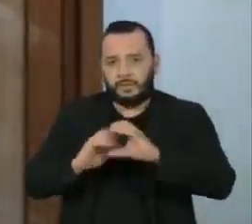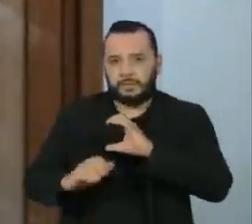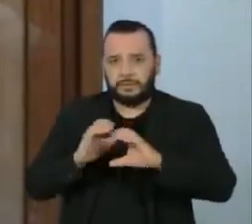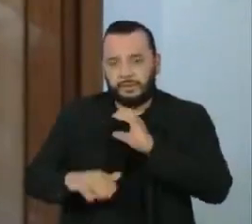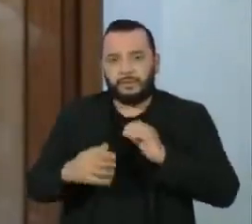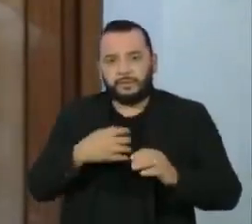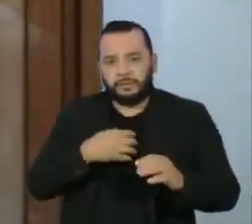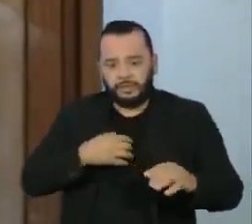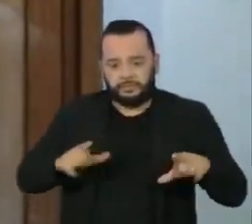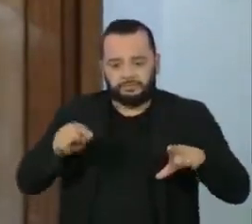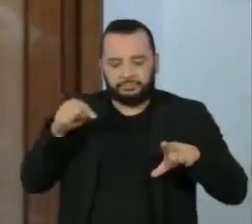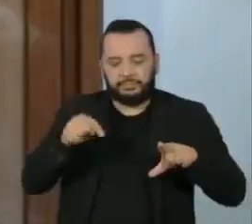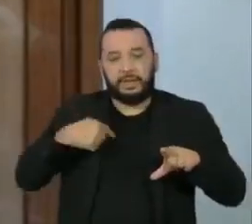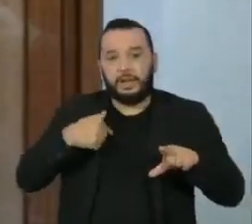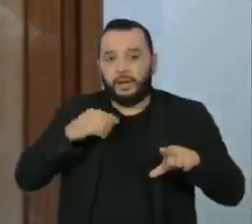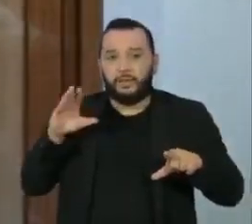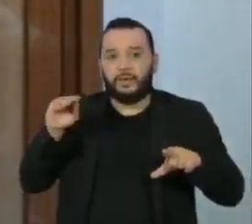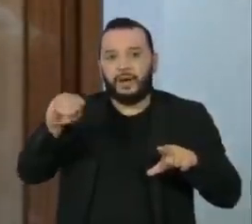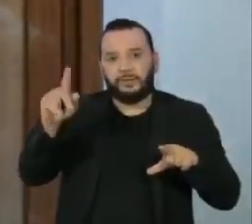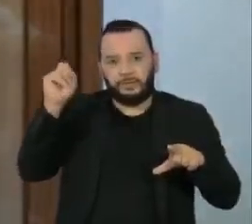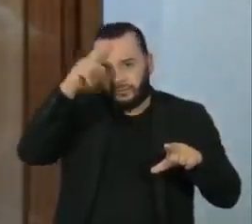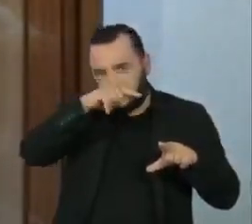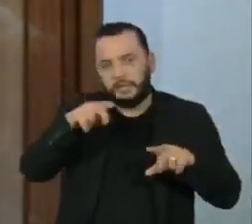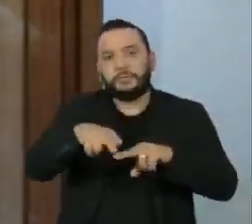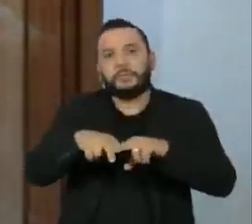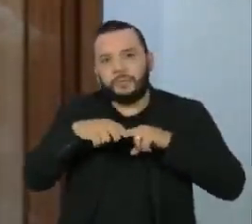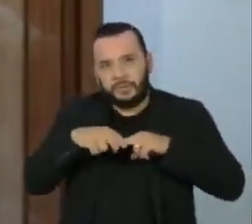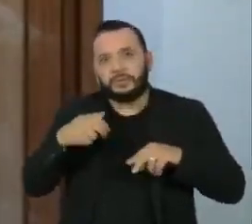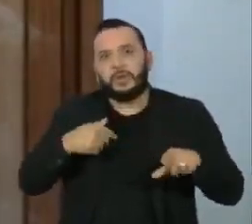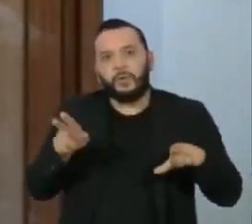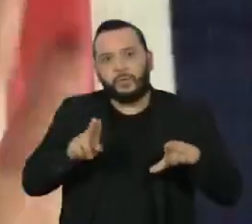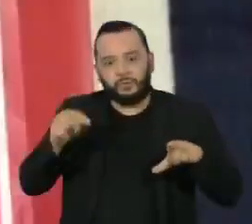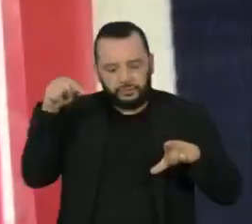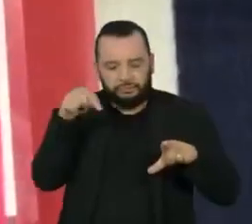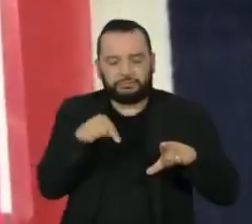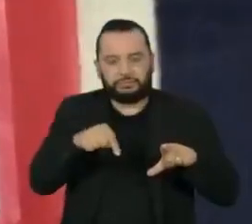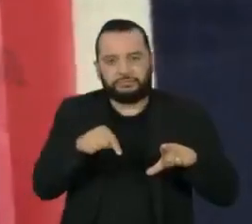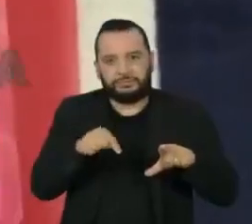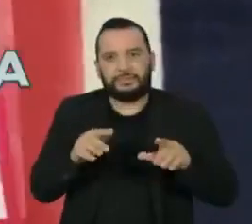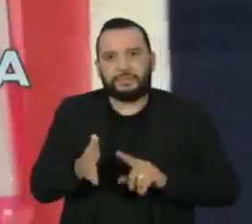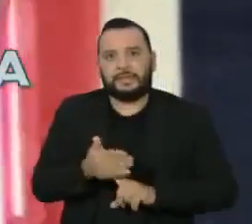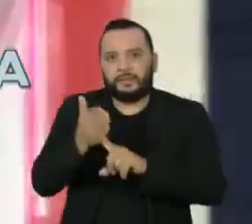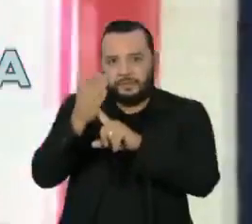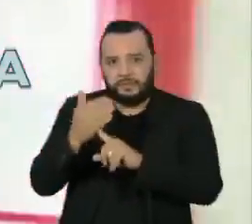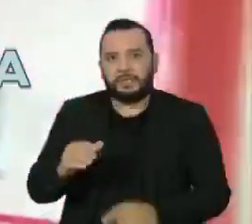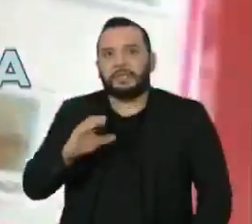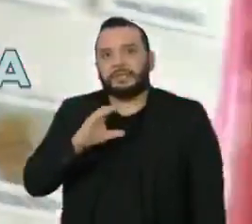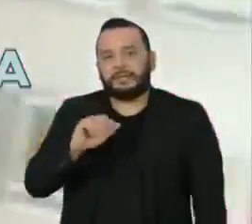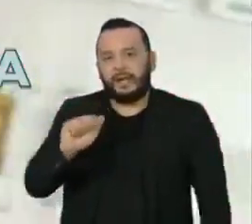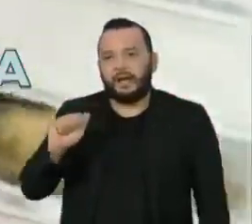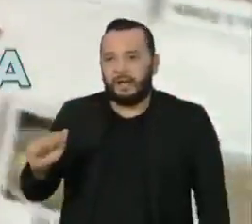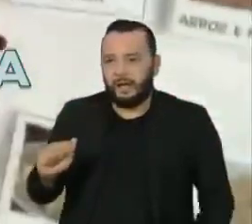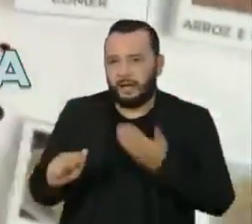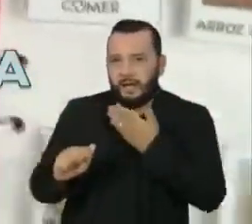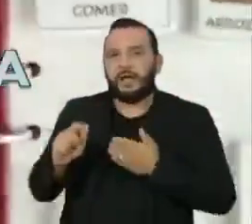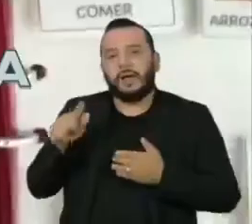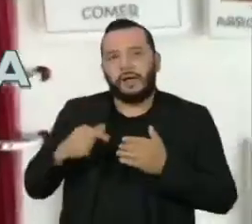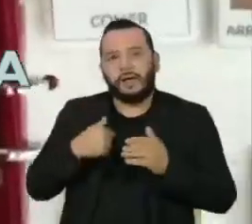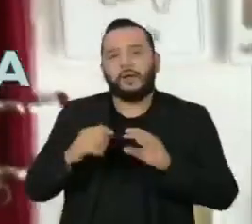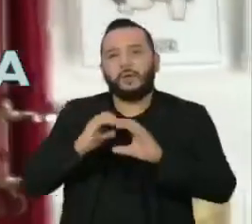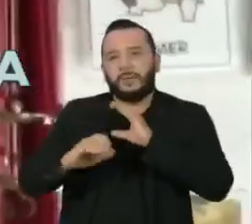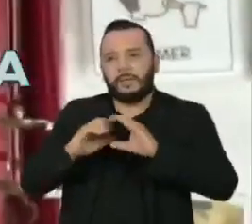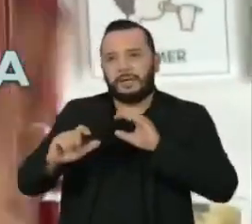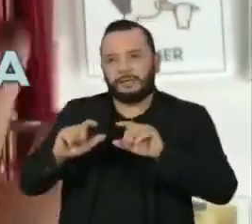falo, mas com dificuldade, por isso preciso desse apoio. CAA é a sigla para Comunicação